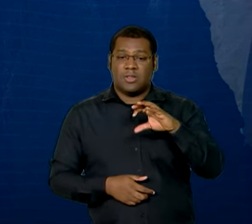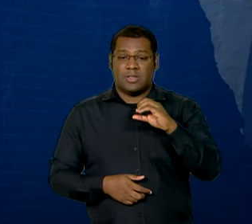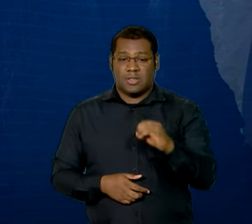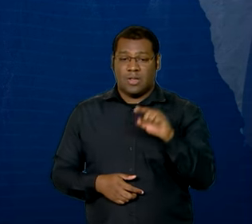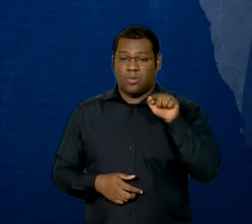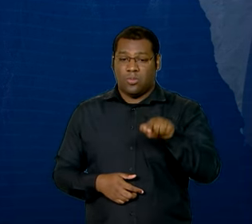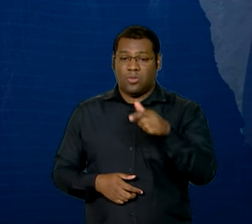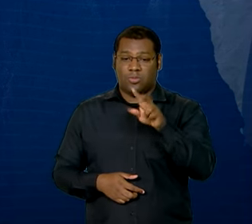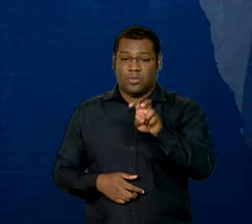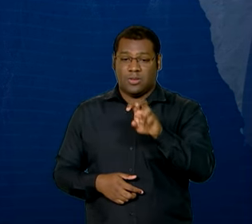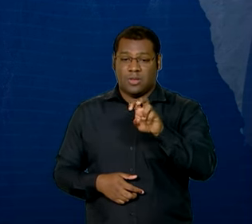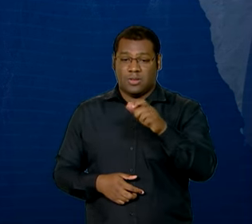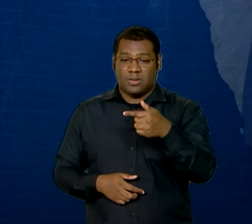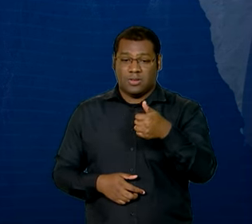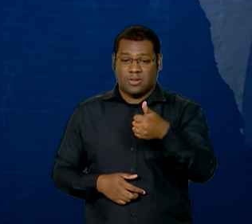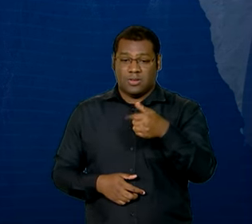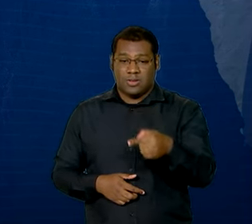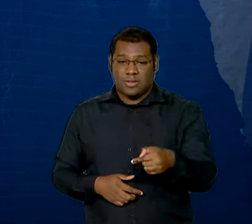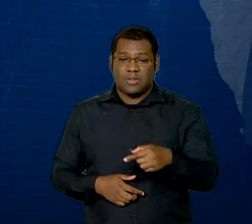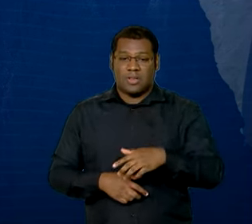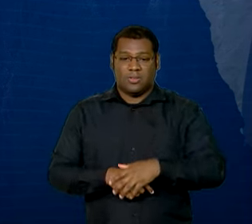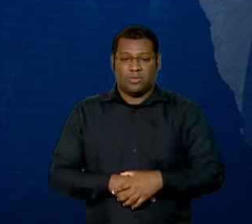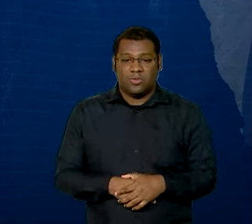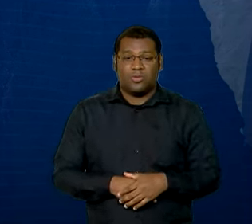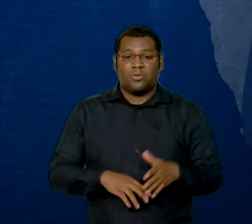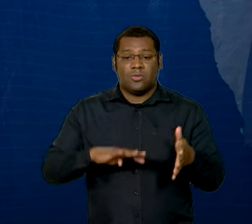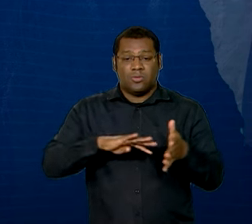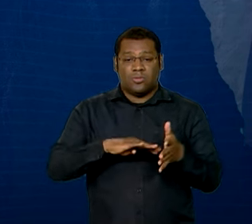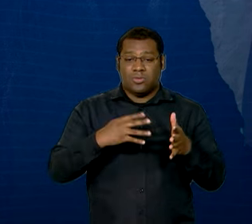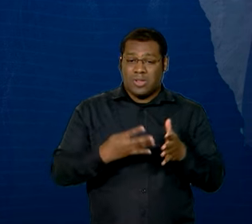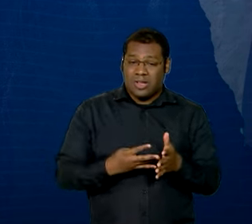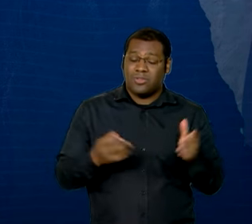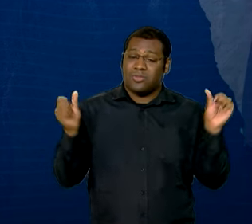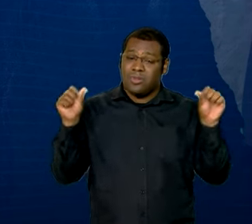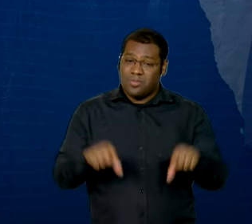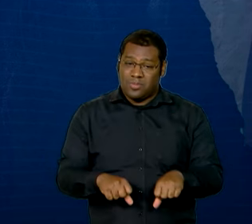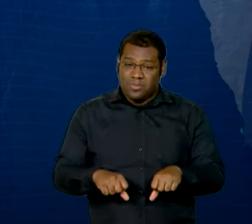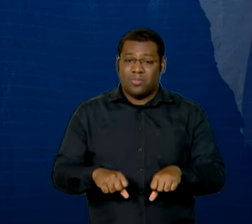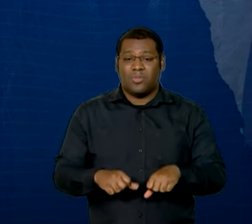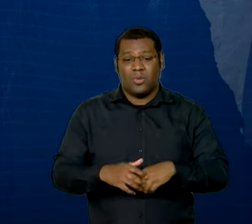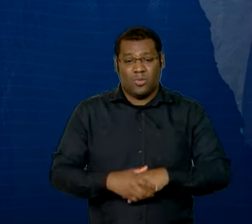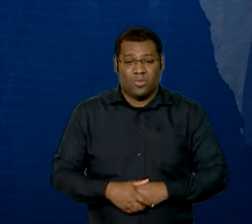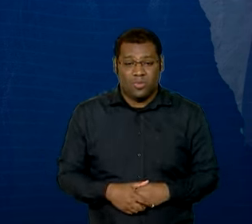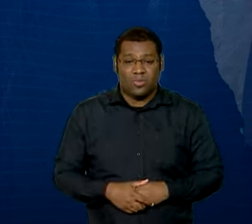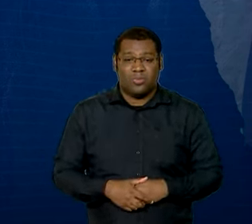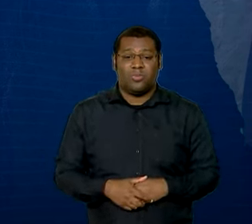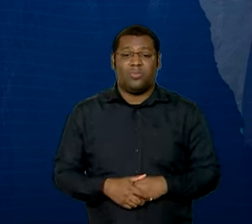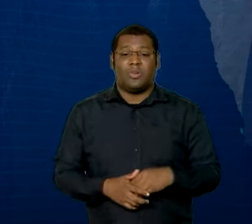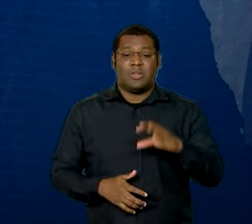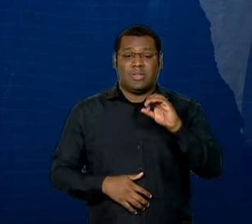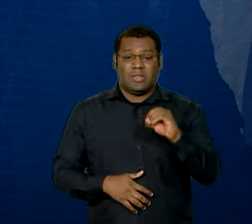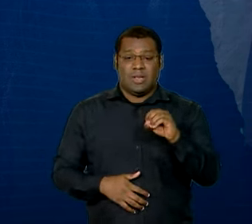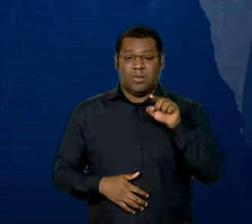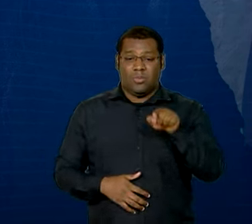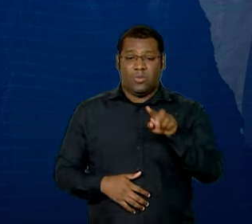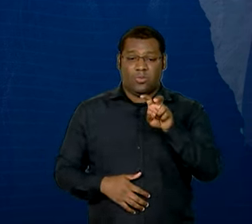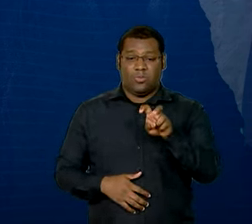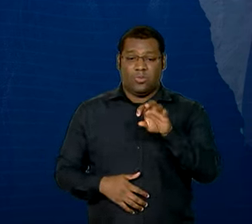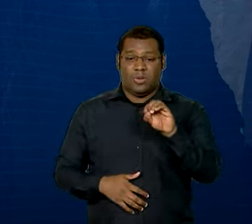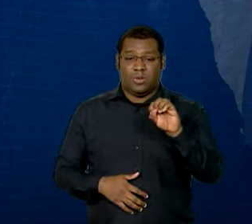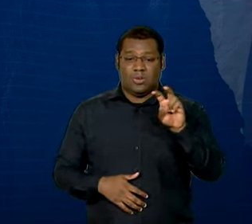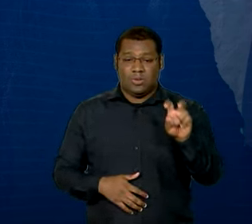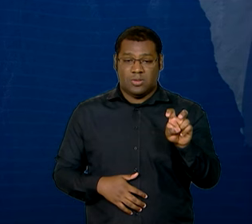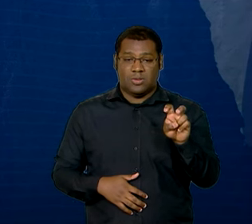,509. O sudeste registrou uma leve piora na concentração de renda. Passou de 0,505